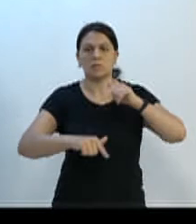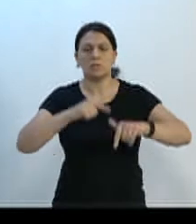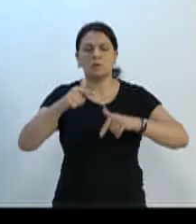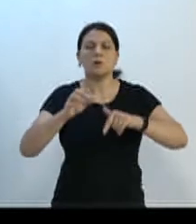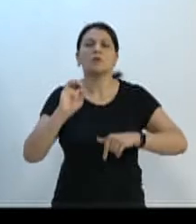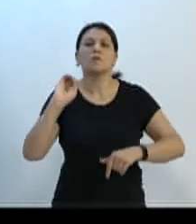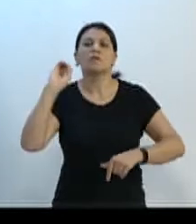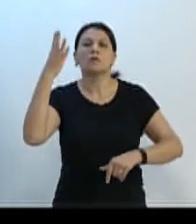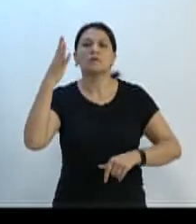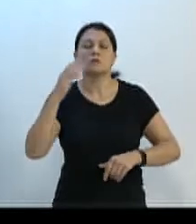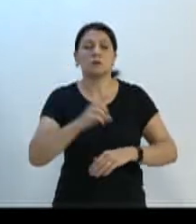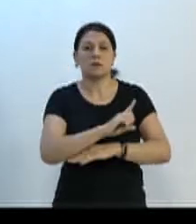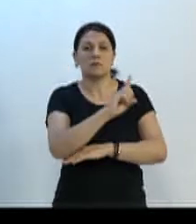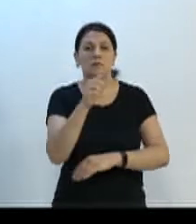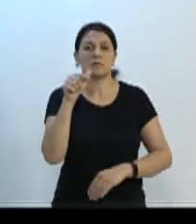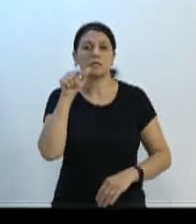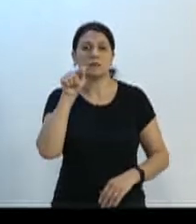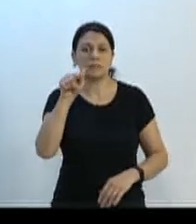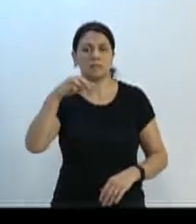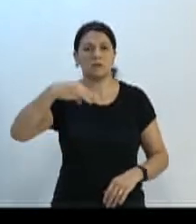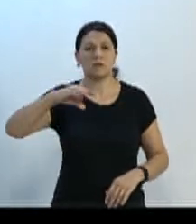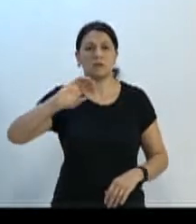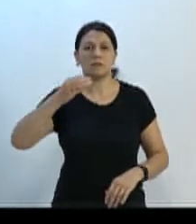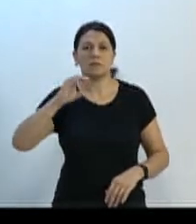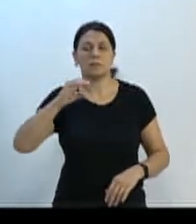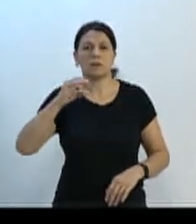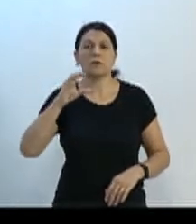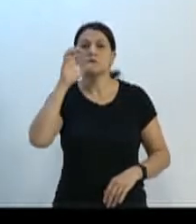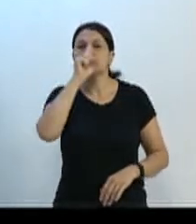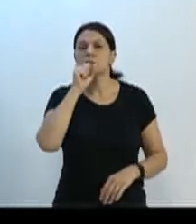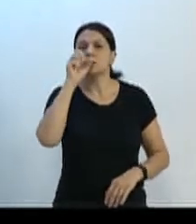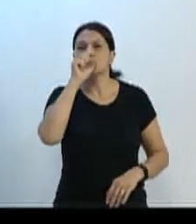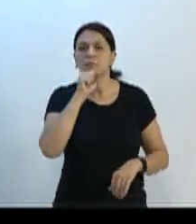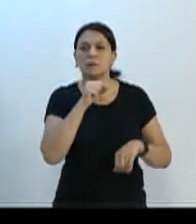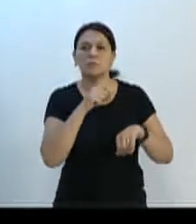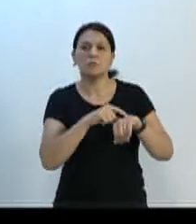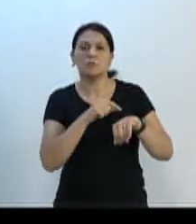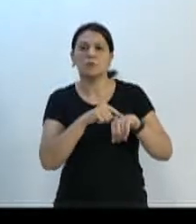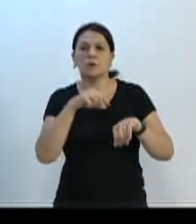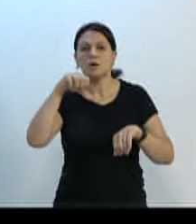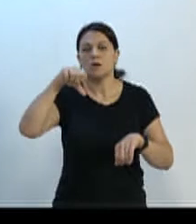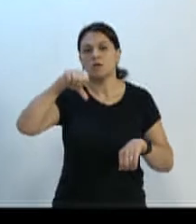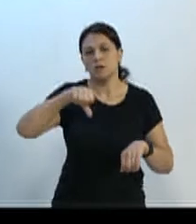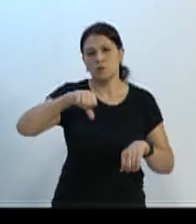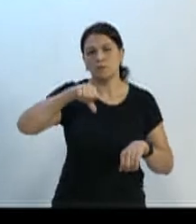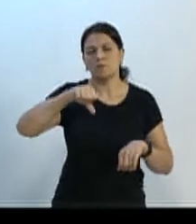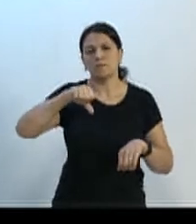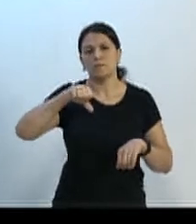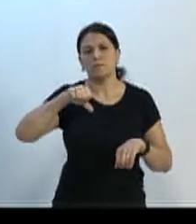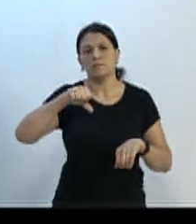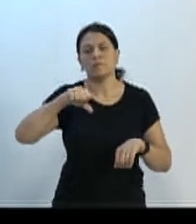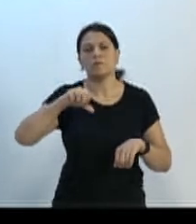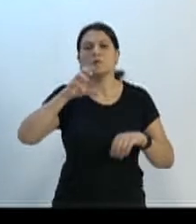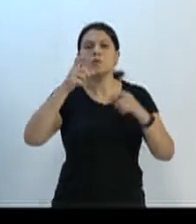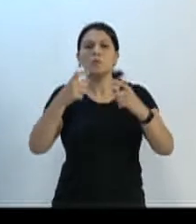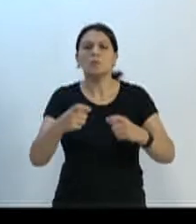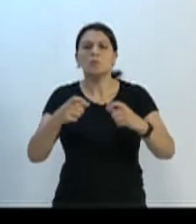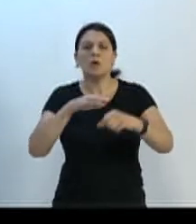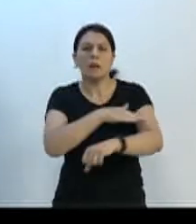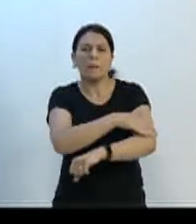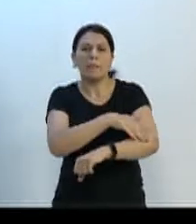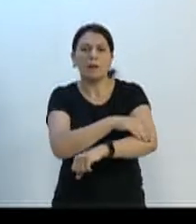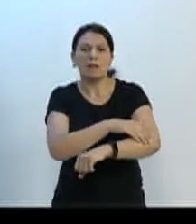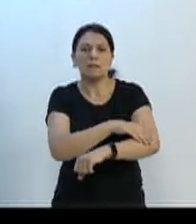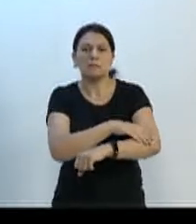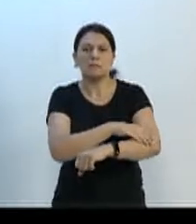acontecer no dia 7 de março, sábado, a partir das 9 horas, na Praça Doutor Blumenau.